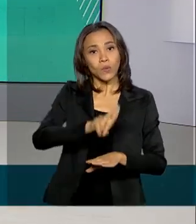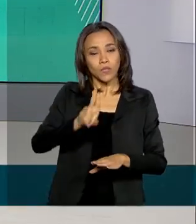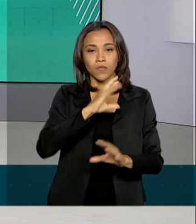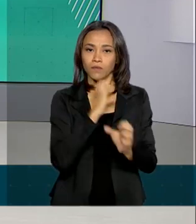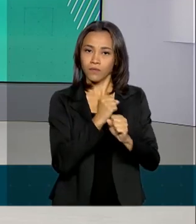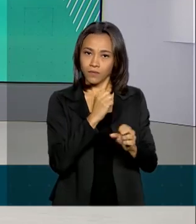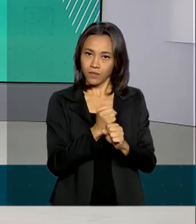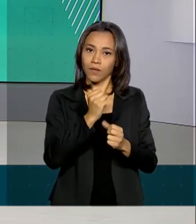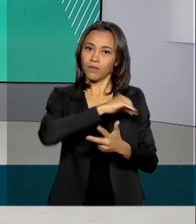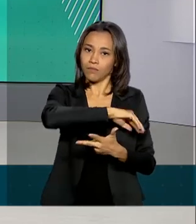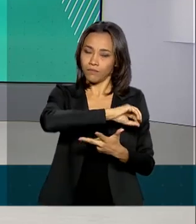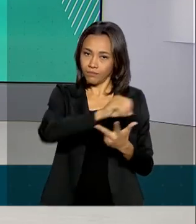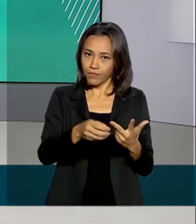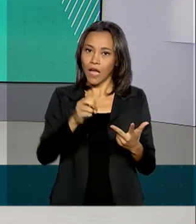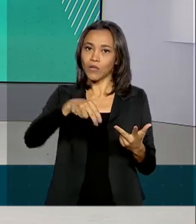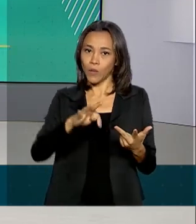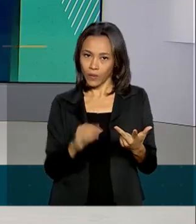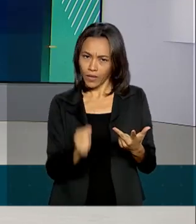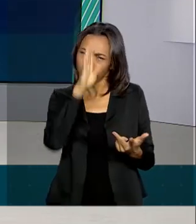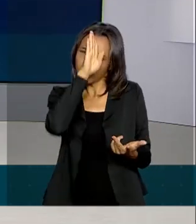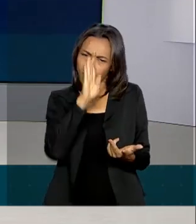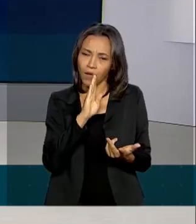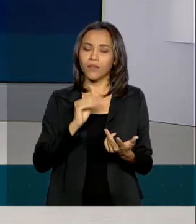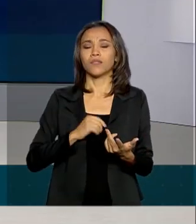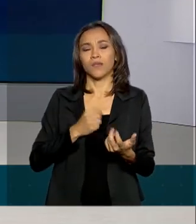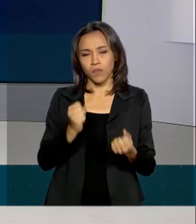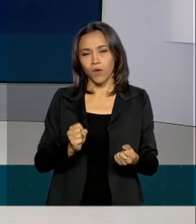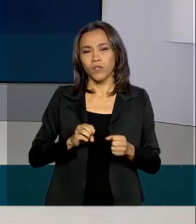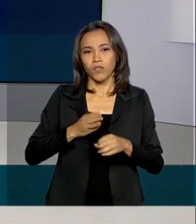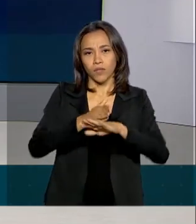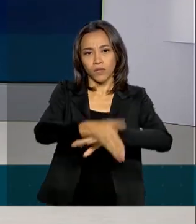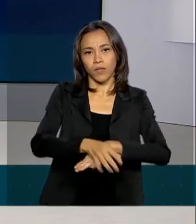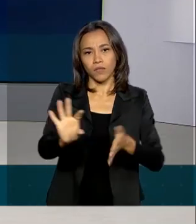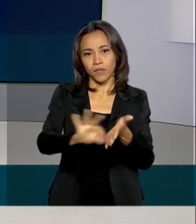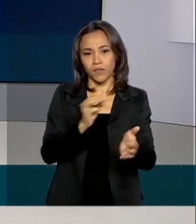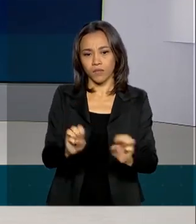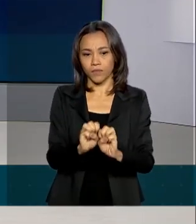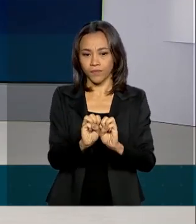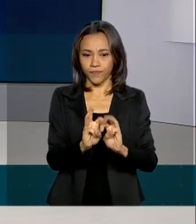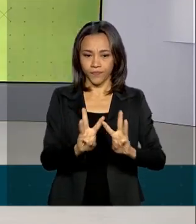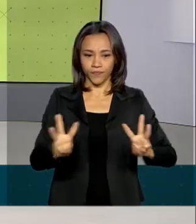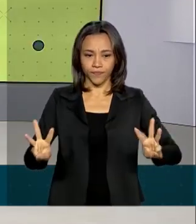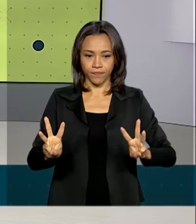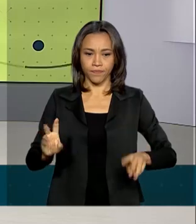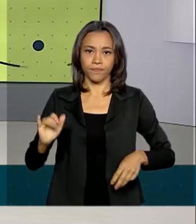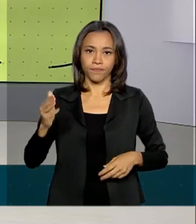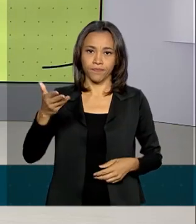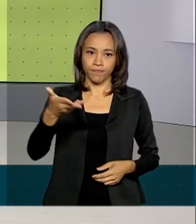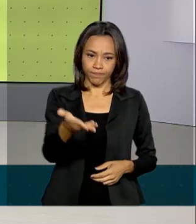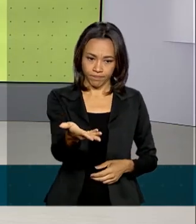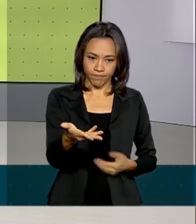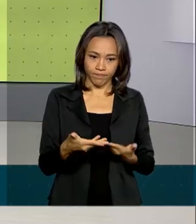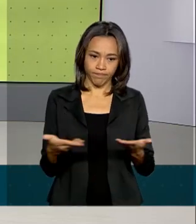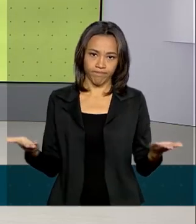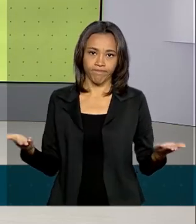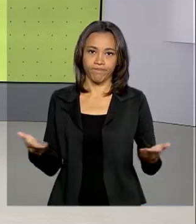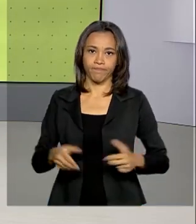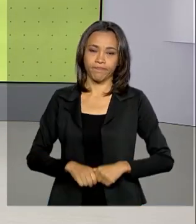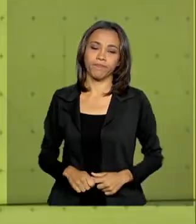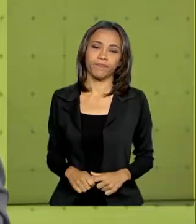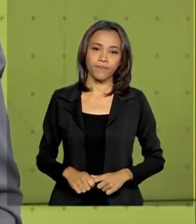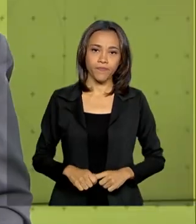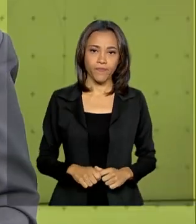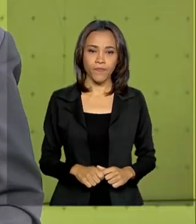inscrição é de graça e deve ser feita na página do programa na internet em sisu.mec.gov.br.